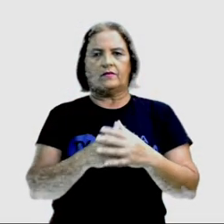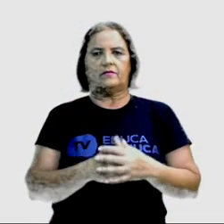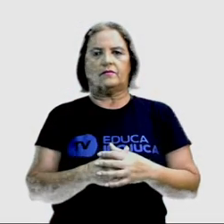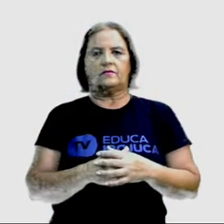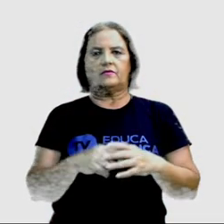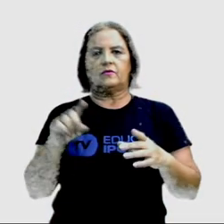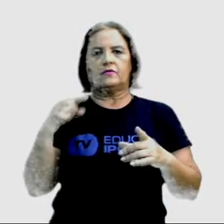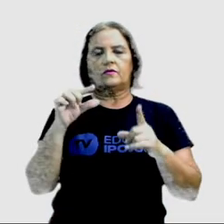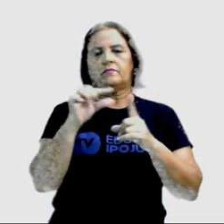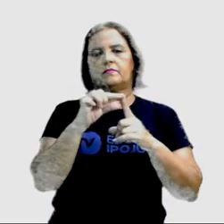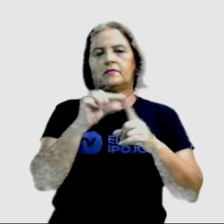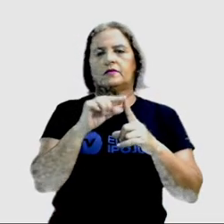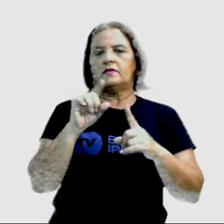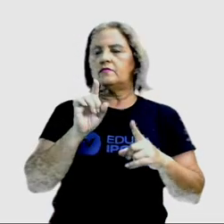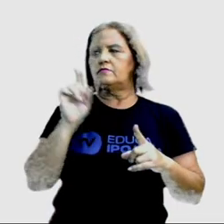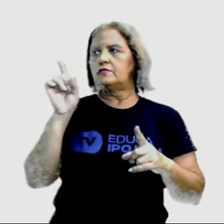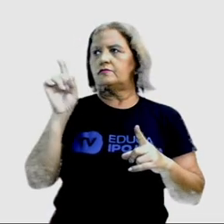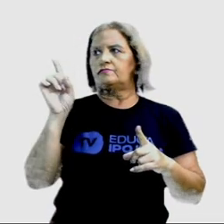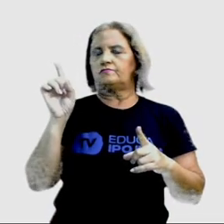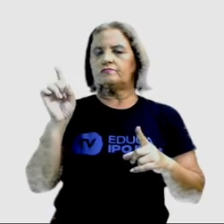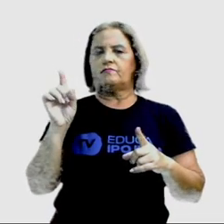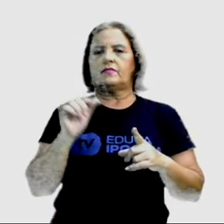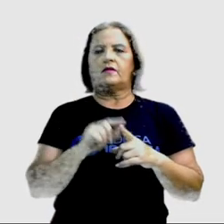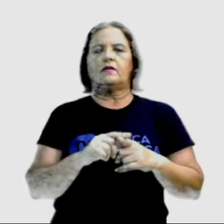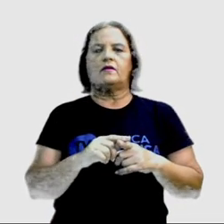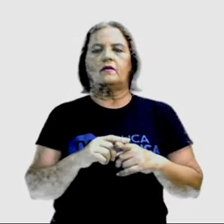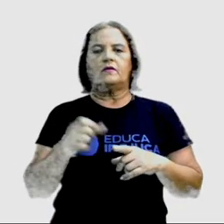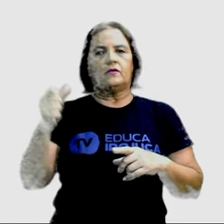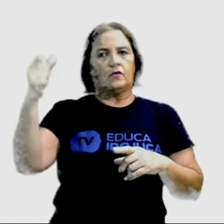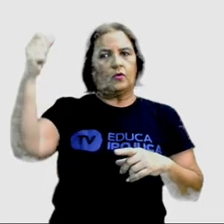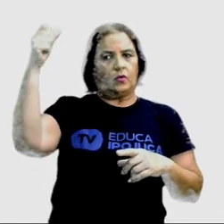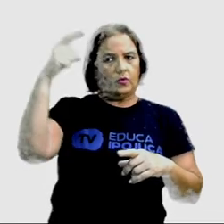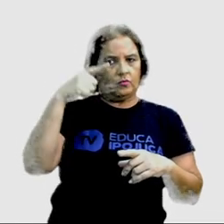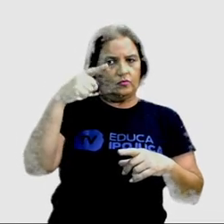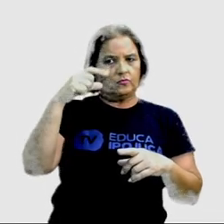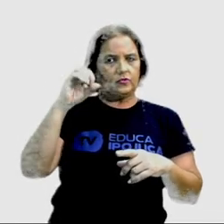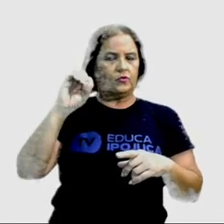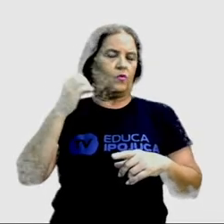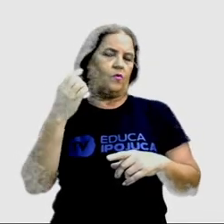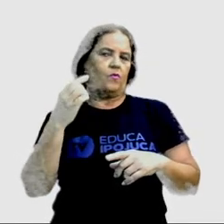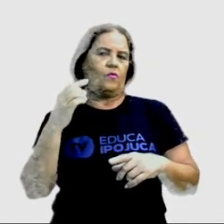Light pode ser entendido como luz ou leve. Então, temos aqui.